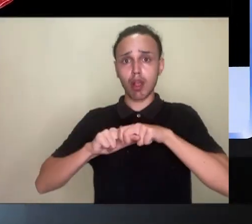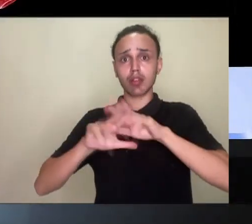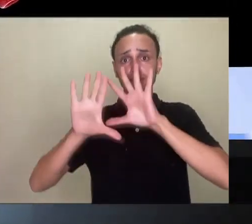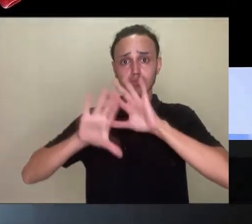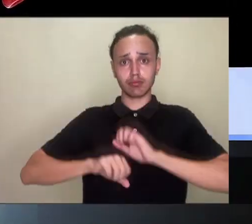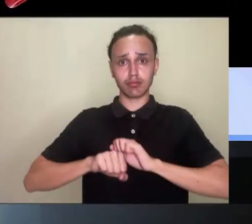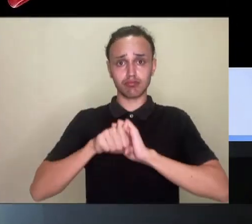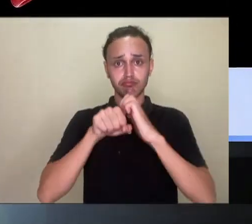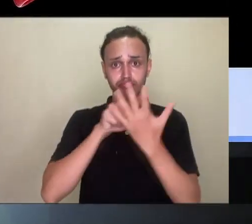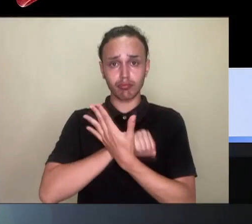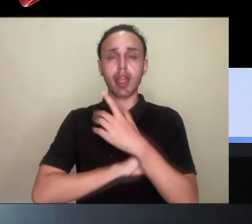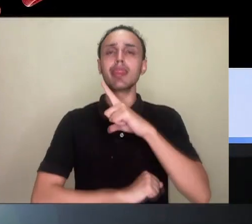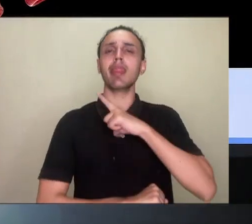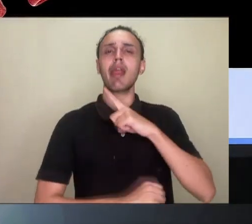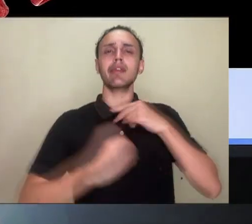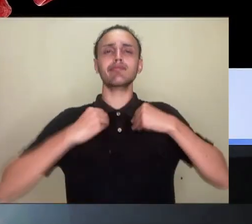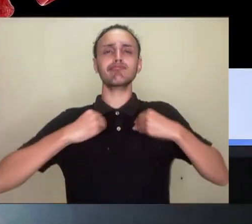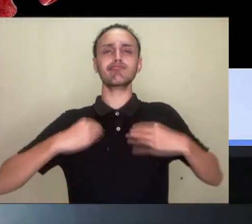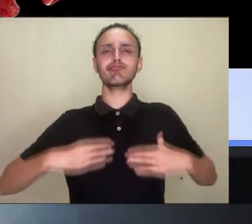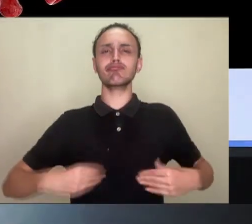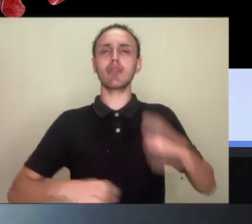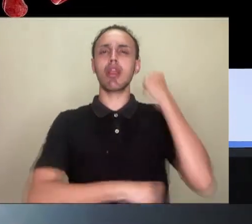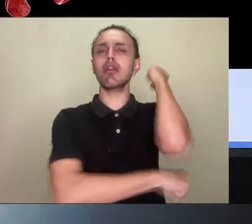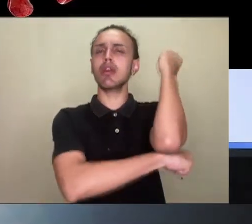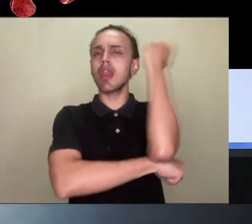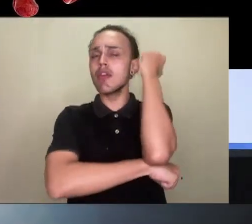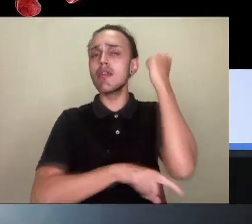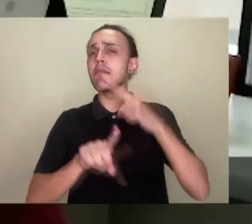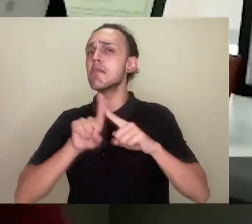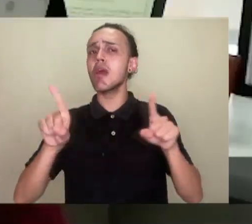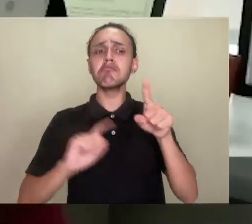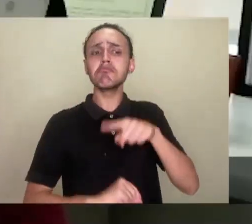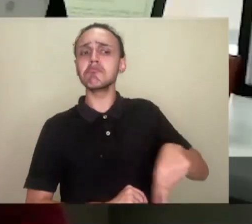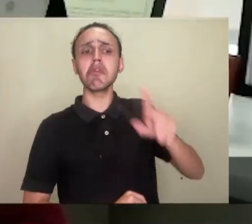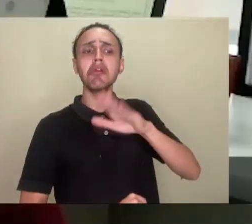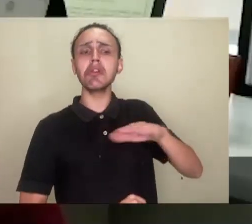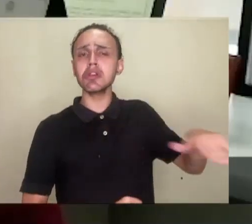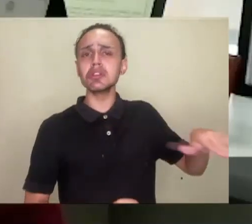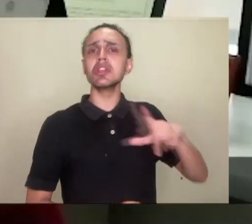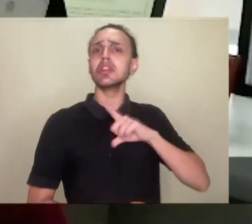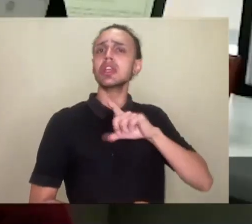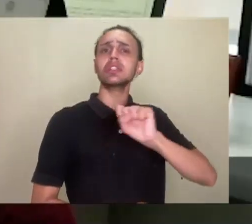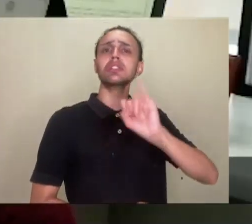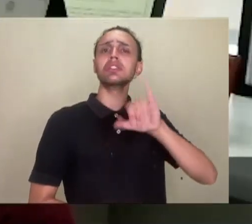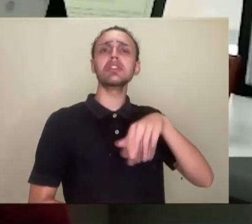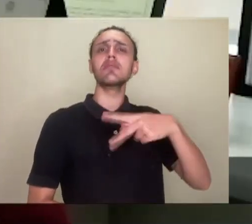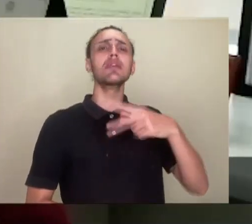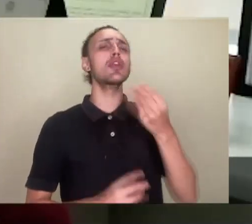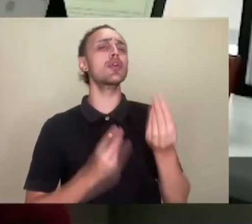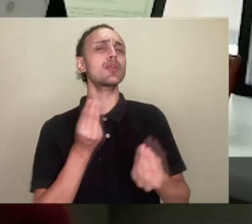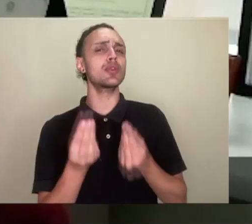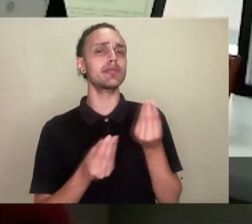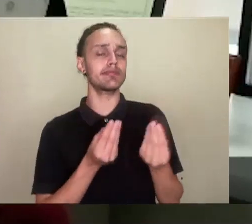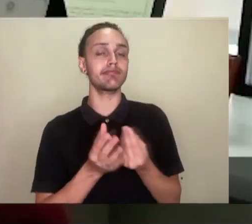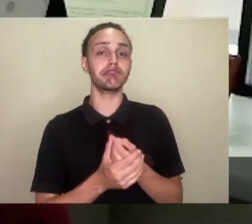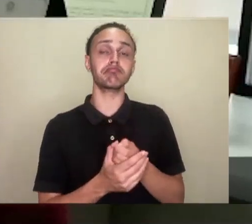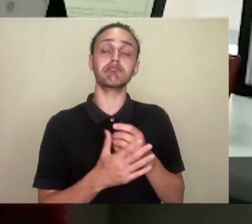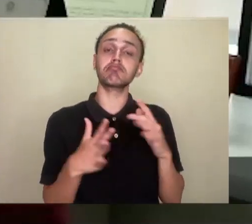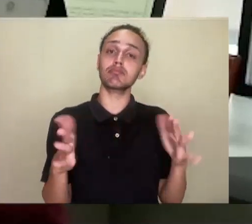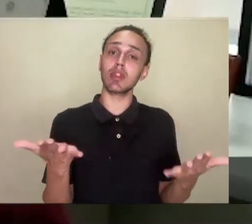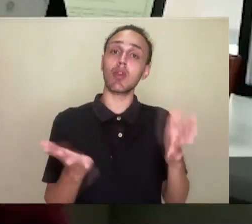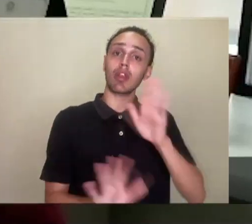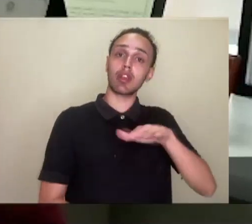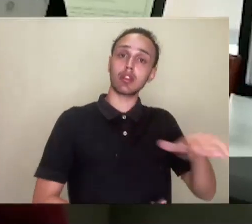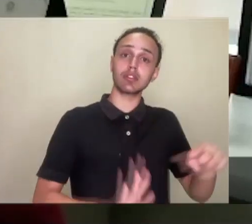pulmonar grave. E as crianças com SIMP? Essas crianças podem ter apresentações clínicas